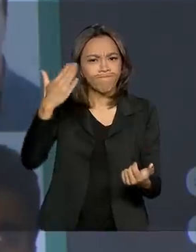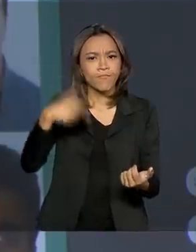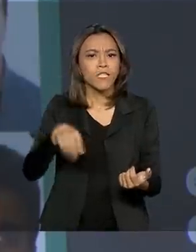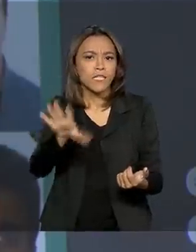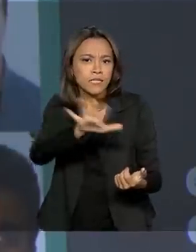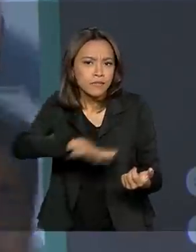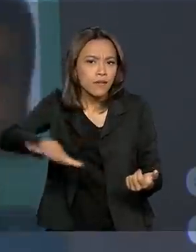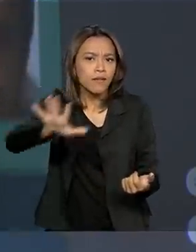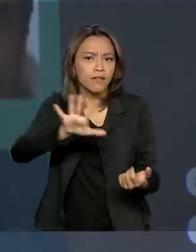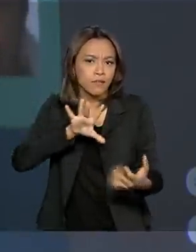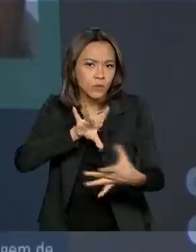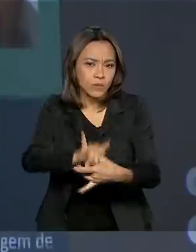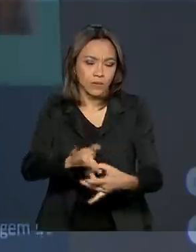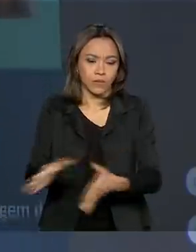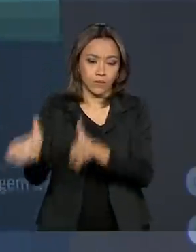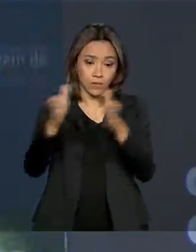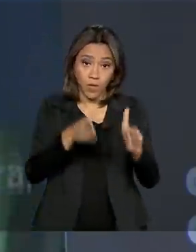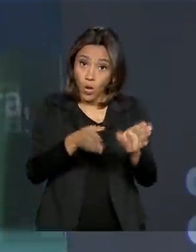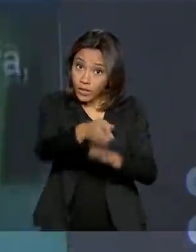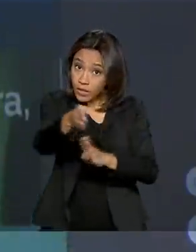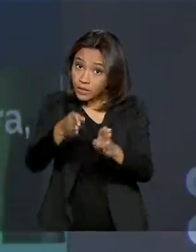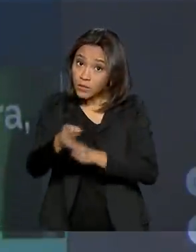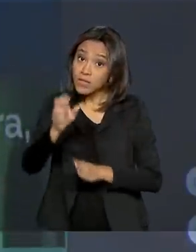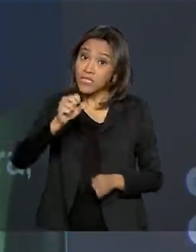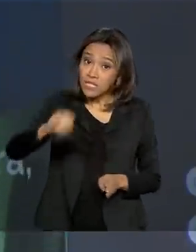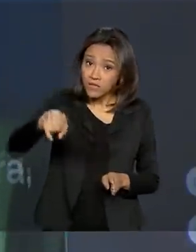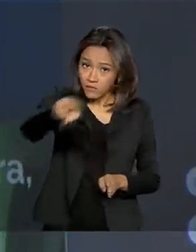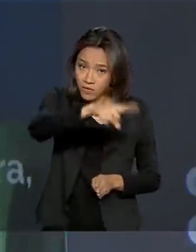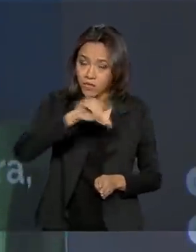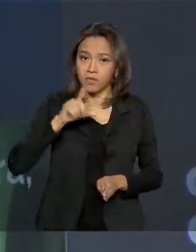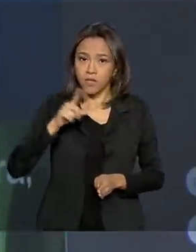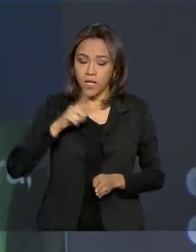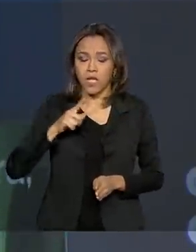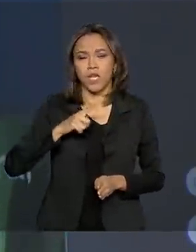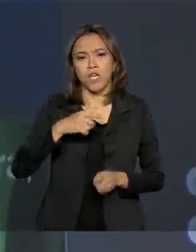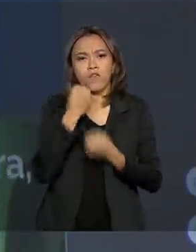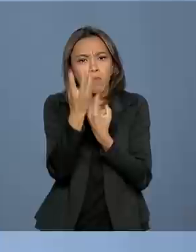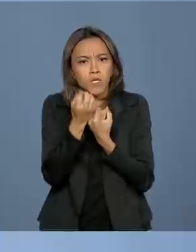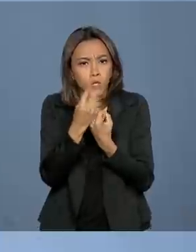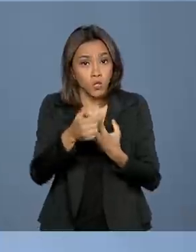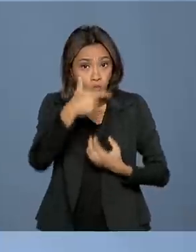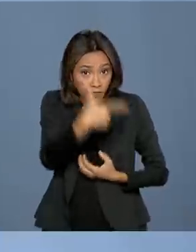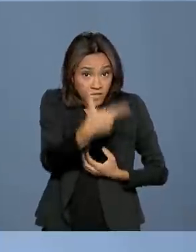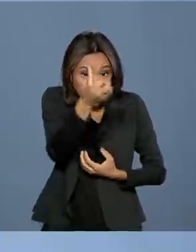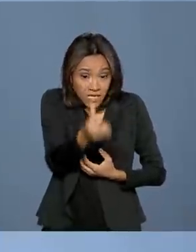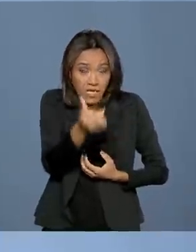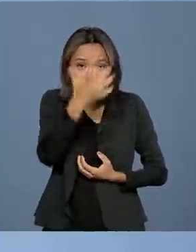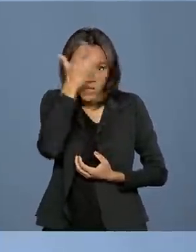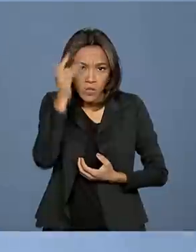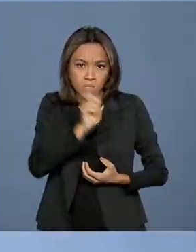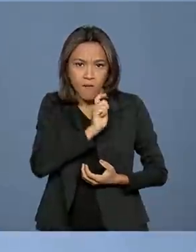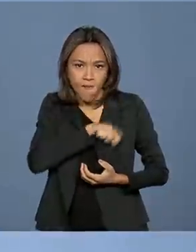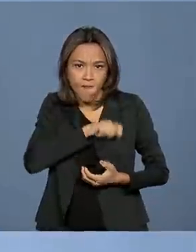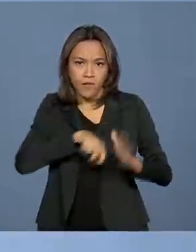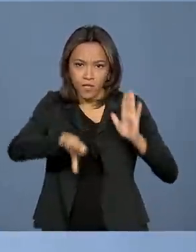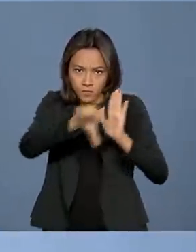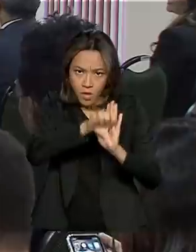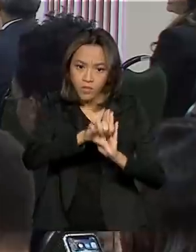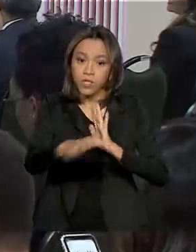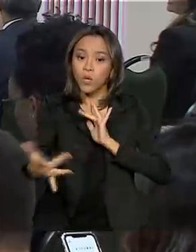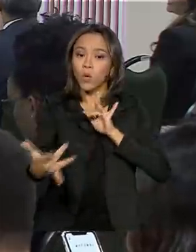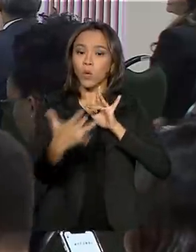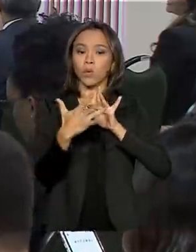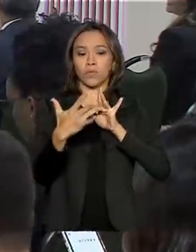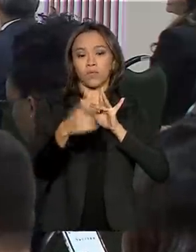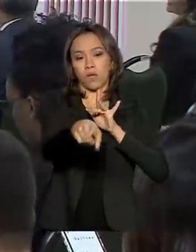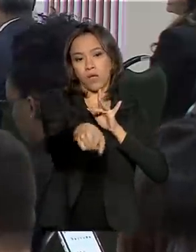A orientação é que quem tiver alguma informação sobre os 26 criminosos entre em contato com o Ministério da Justiça